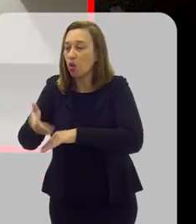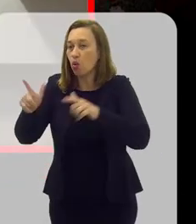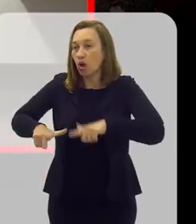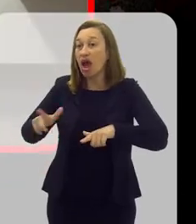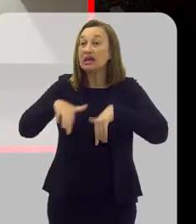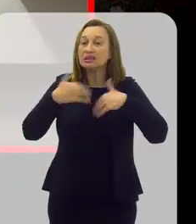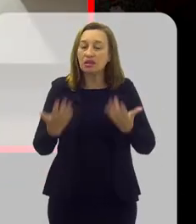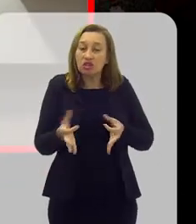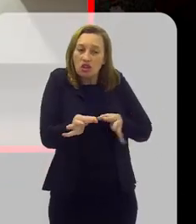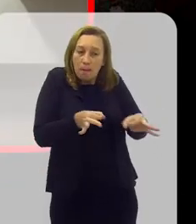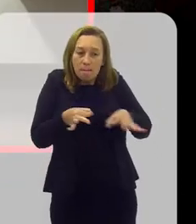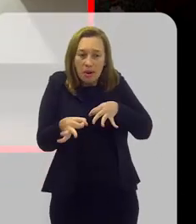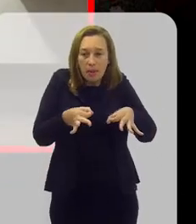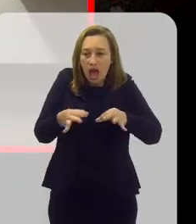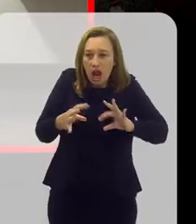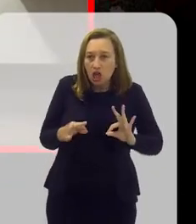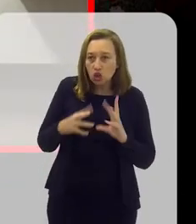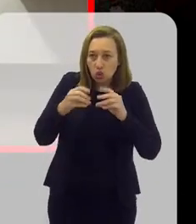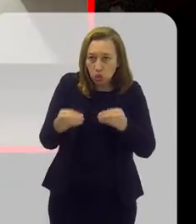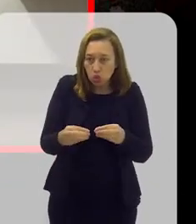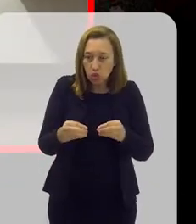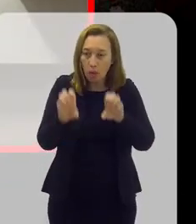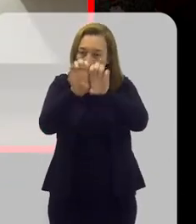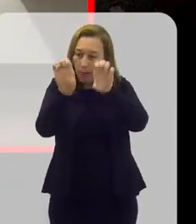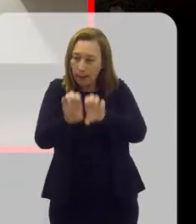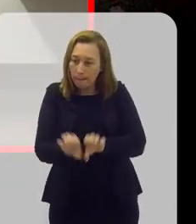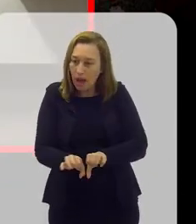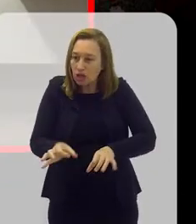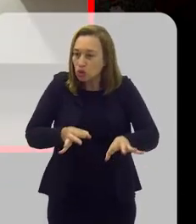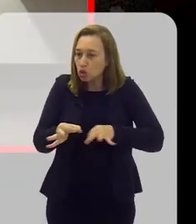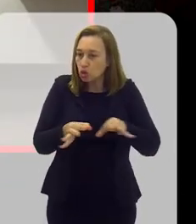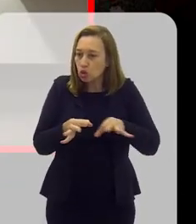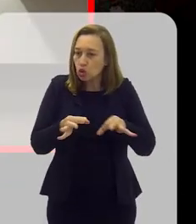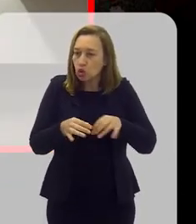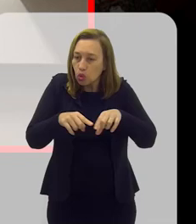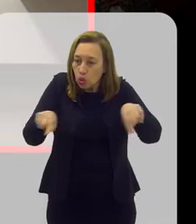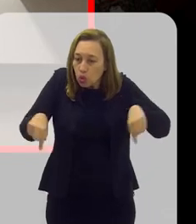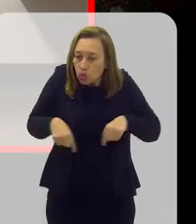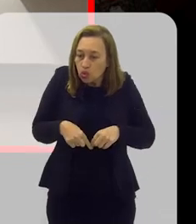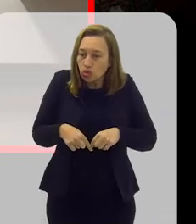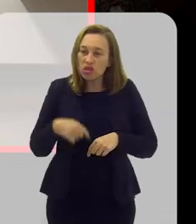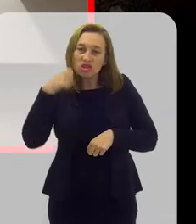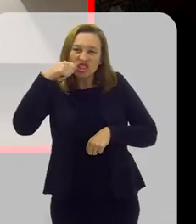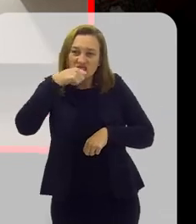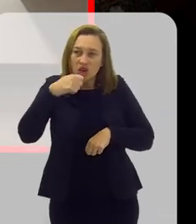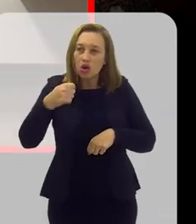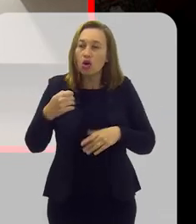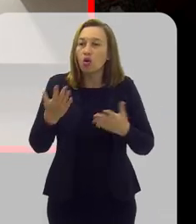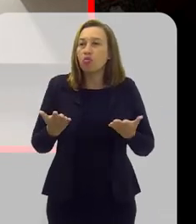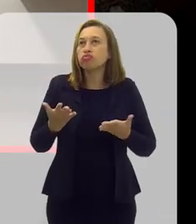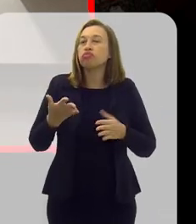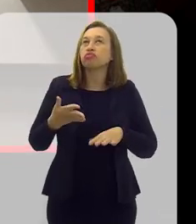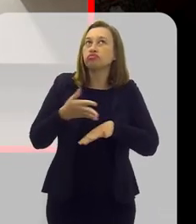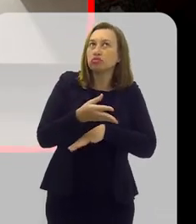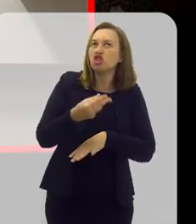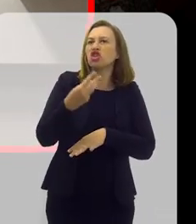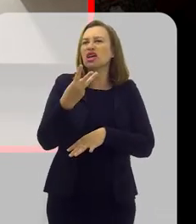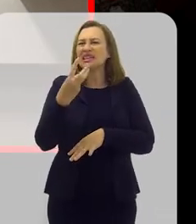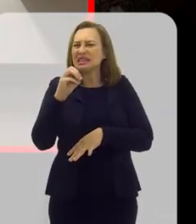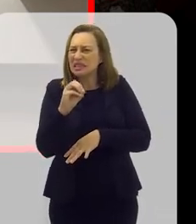Então a gente monta a nossa estrutura de consultório. Hoje em dia a gente chega a montar 30